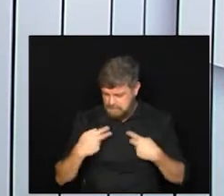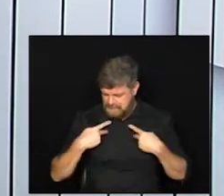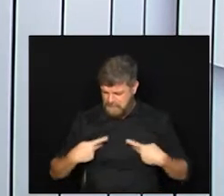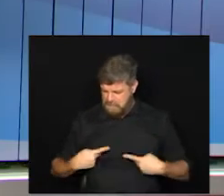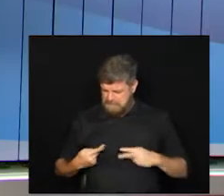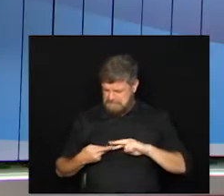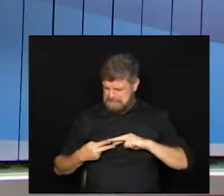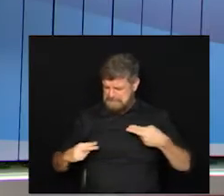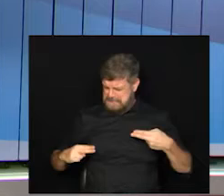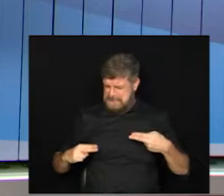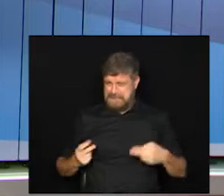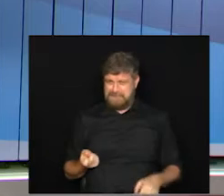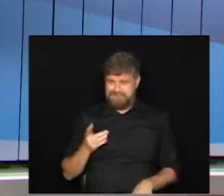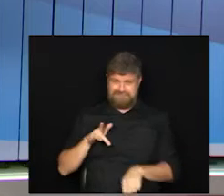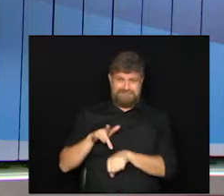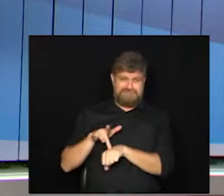humanos?